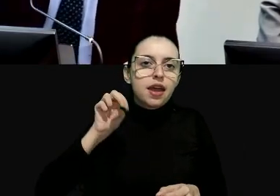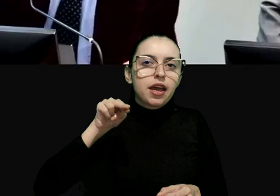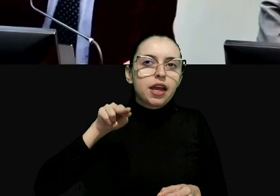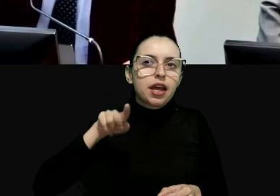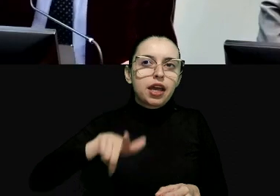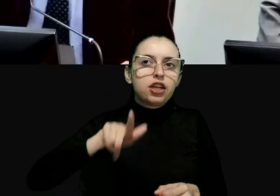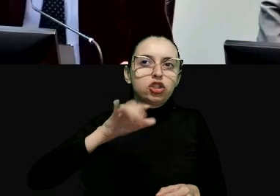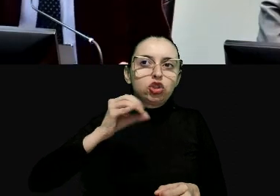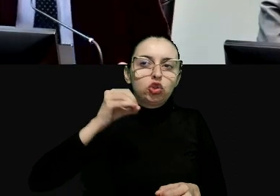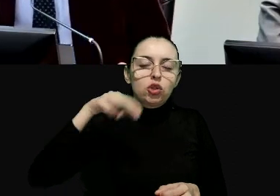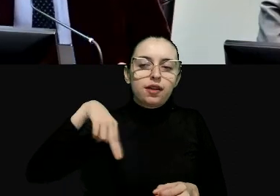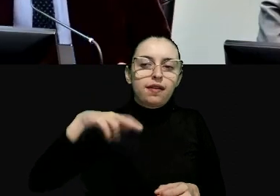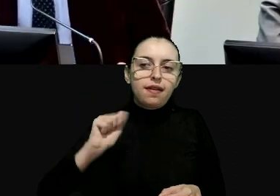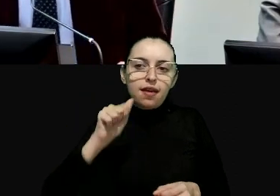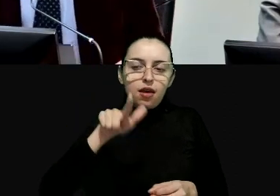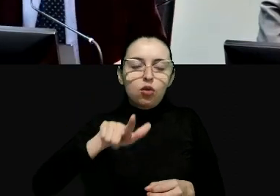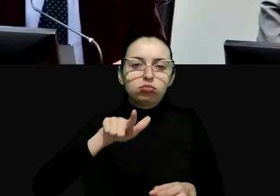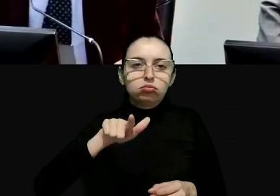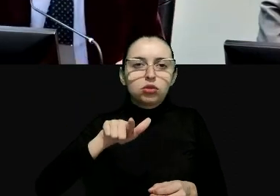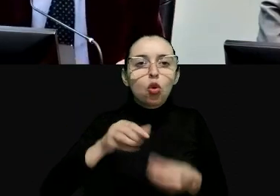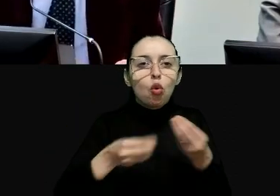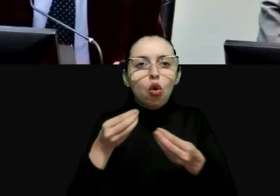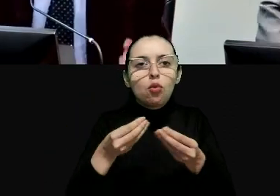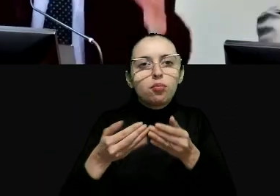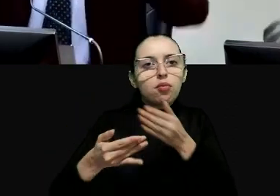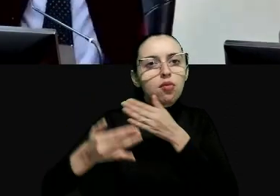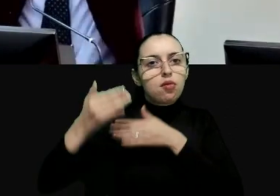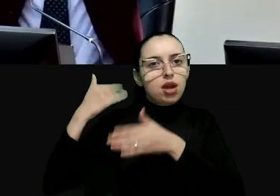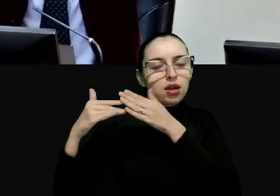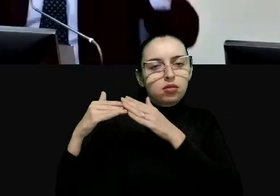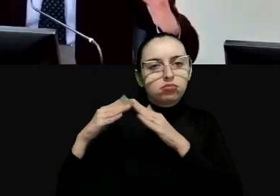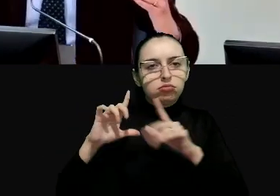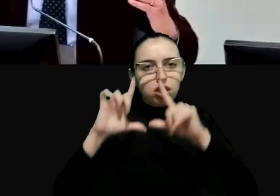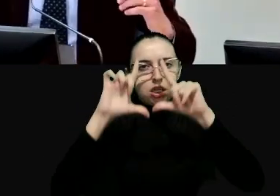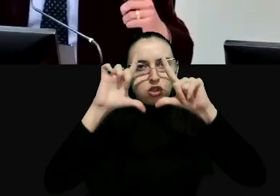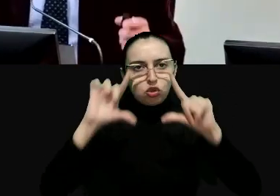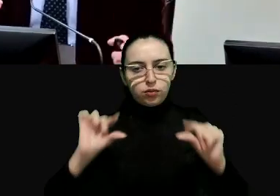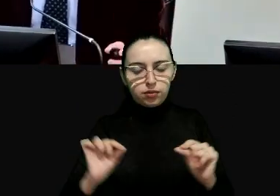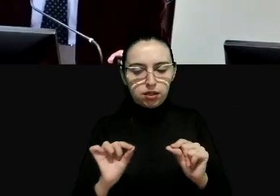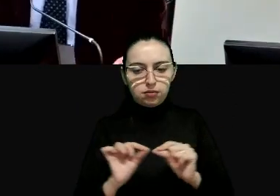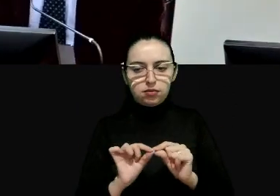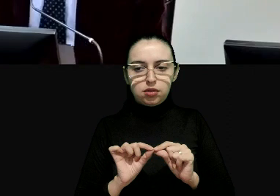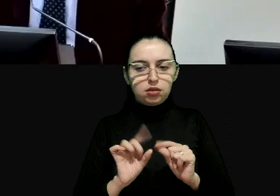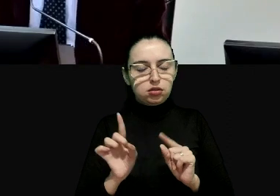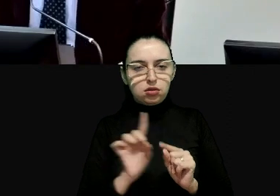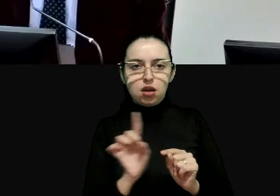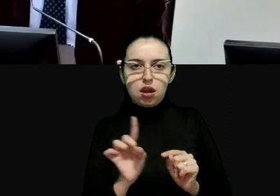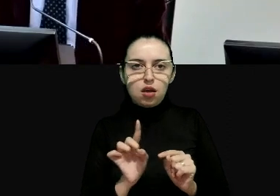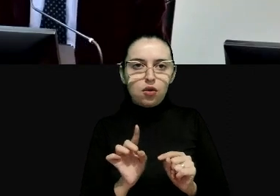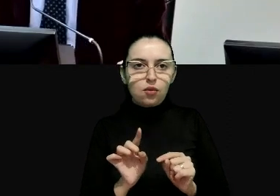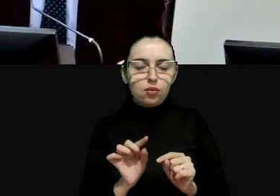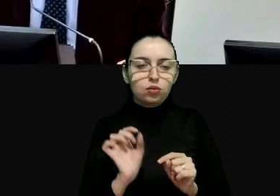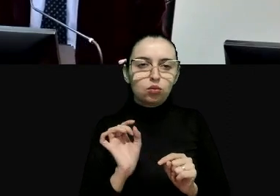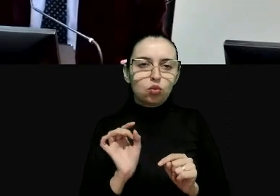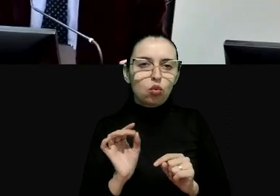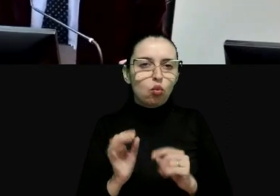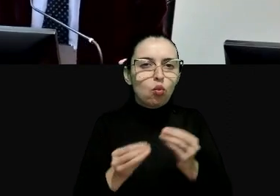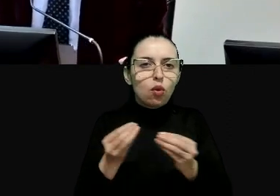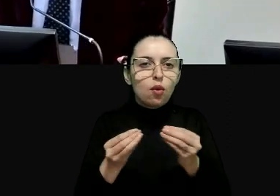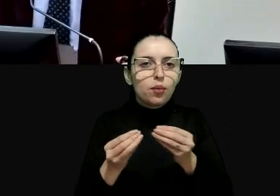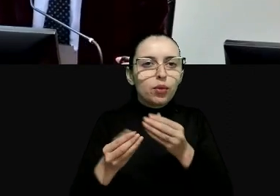como uma rede não como uma pirâmide mas como uma rede de muitos